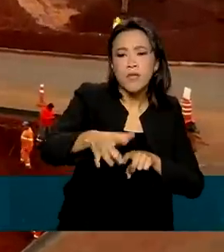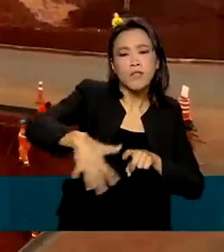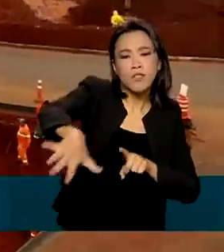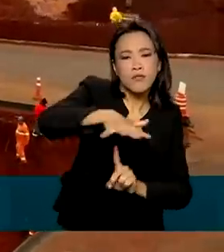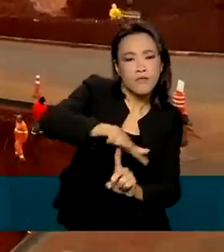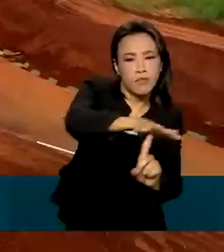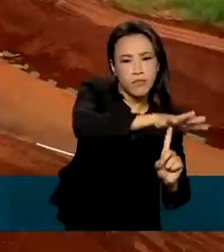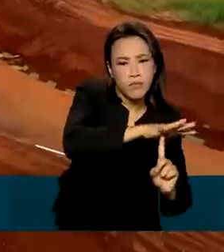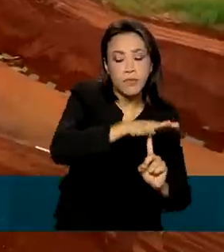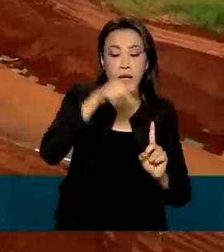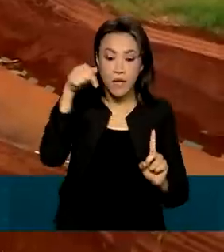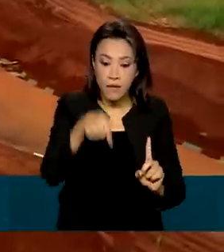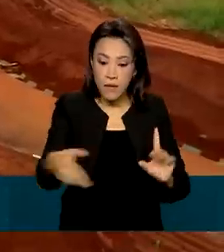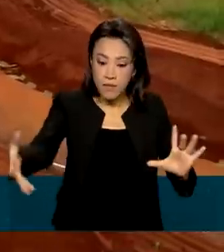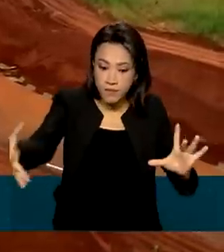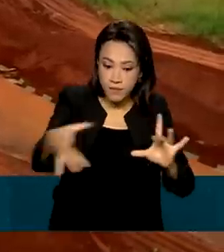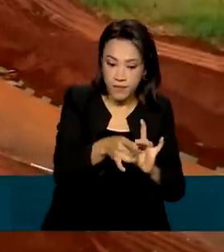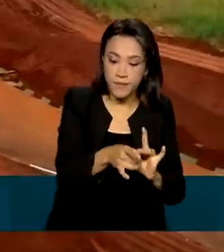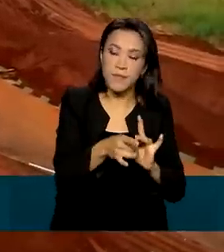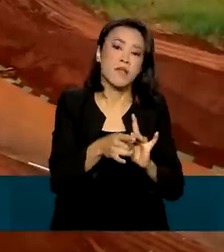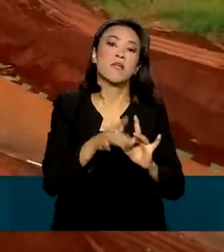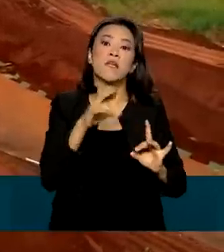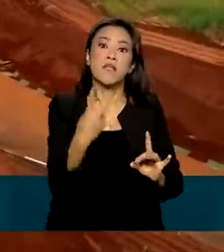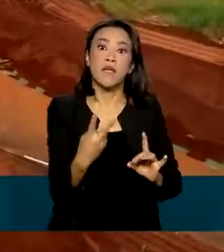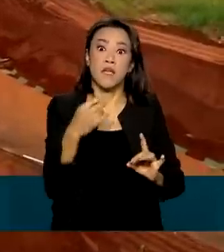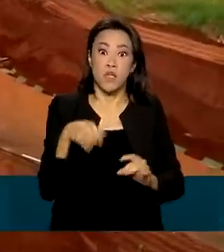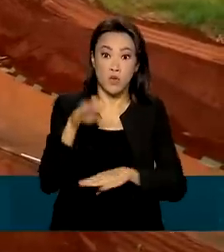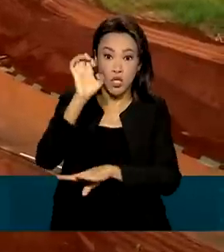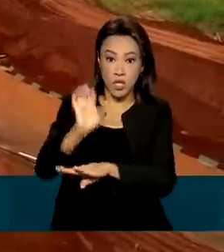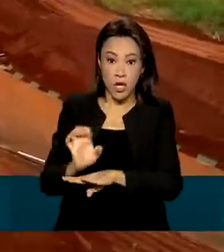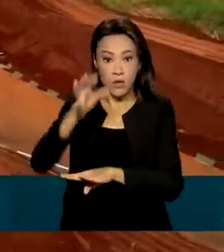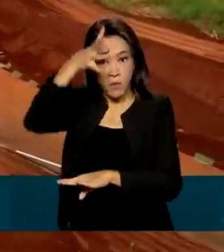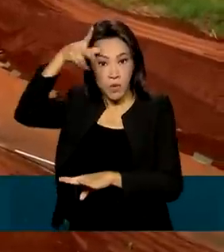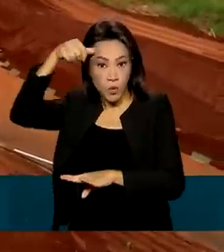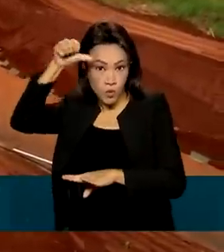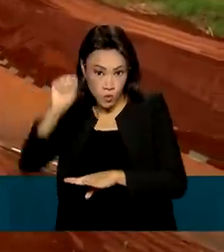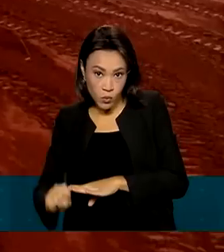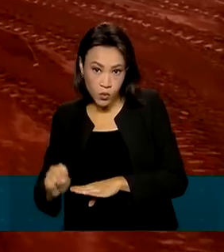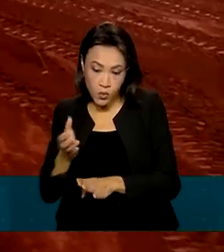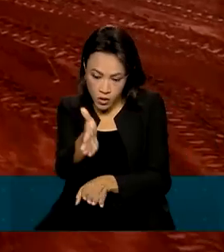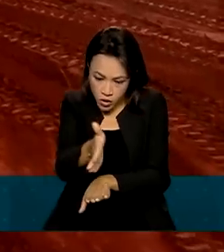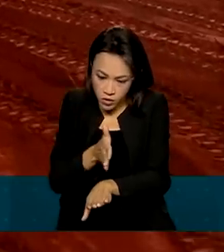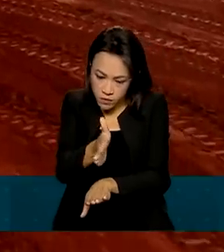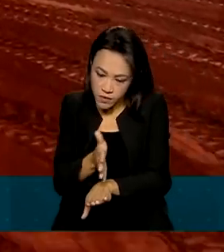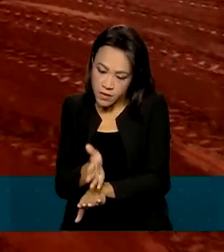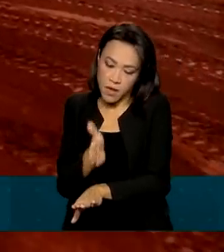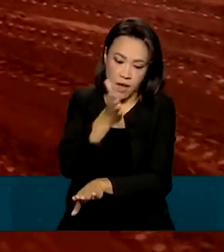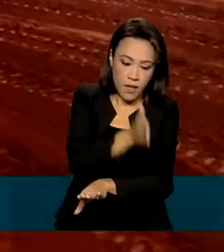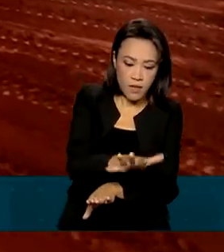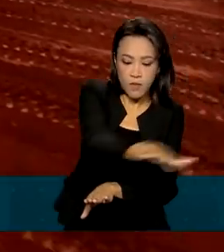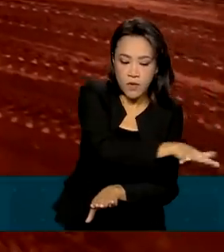distrito de Porto Camargo, que faz divisa com o estado do Mato Grosso do Sul, até Humuarama.